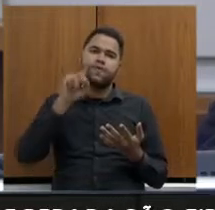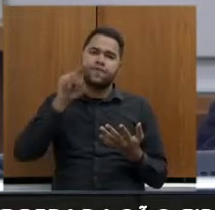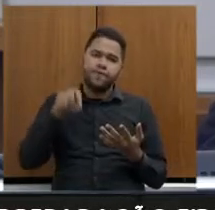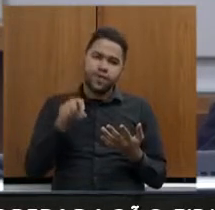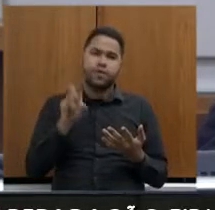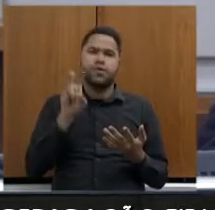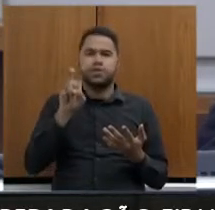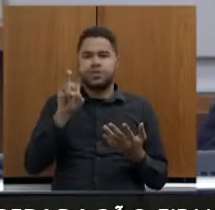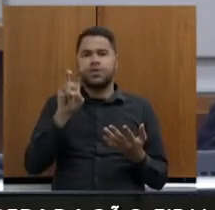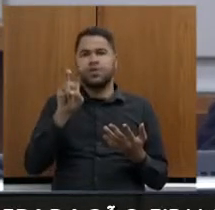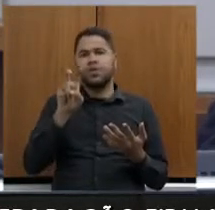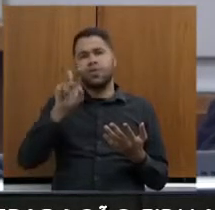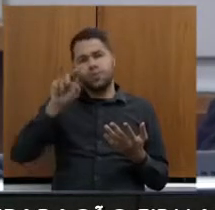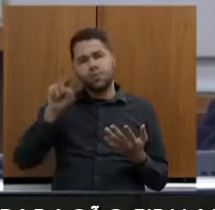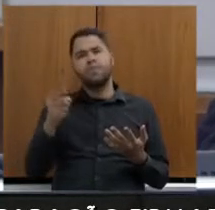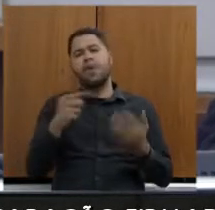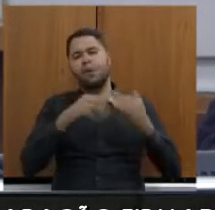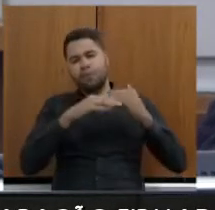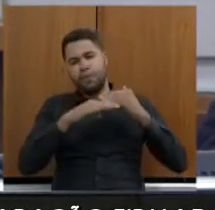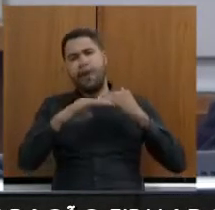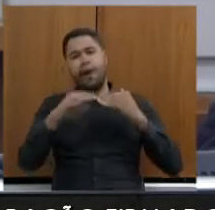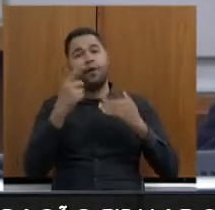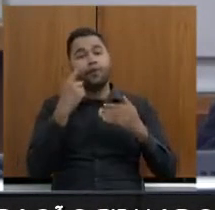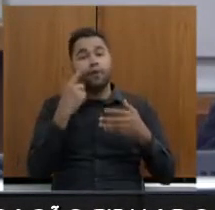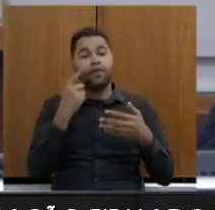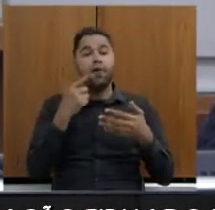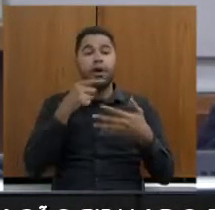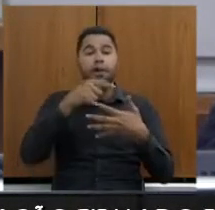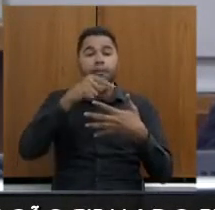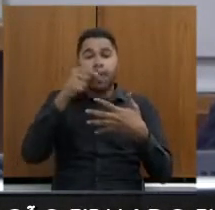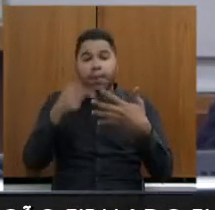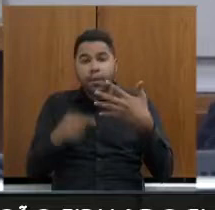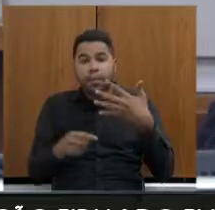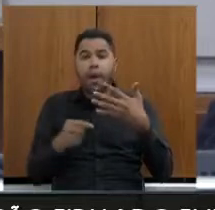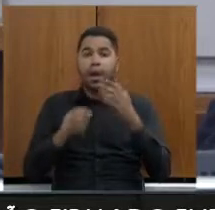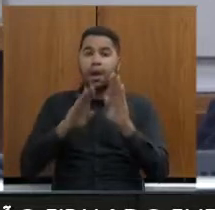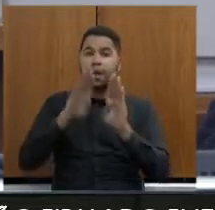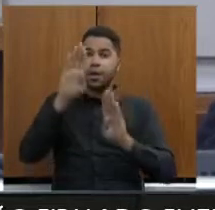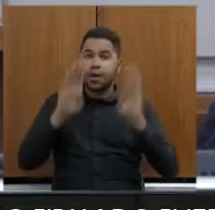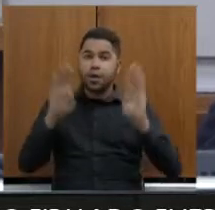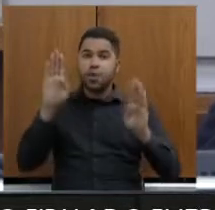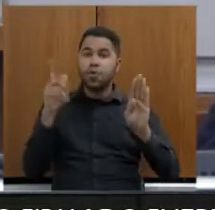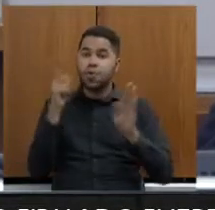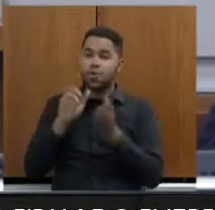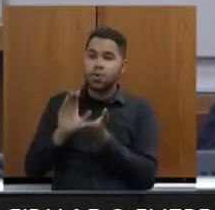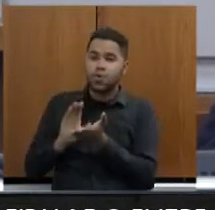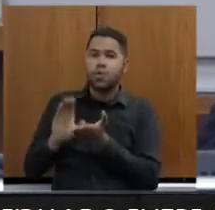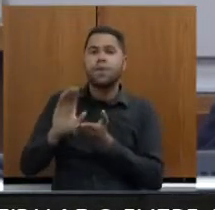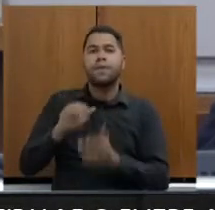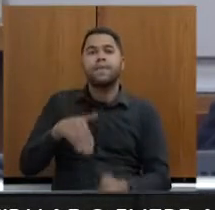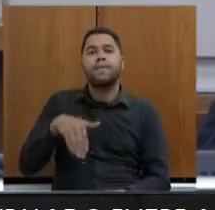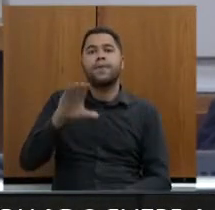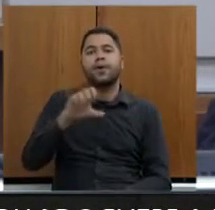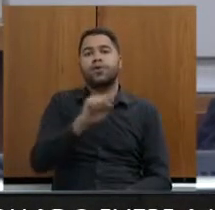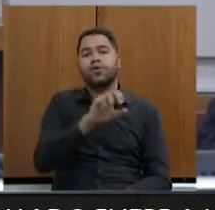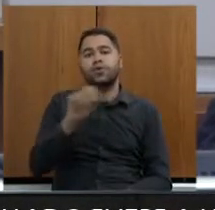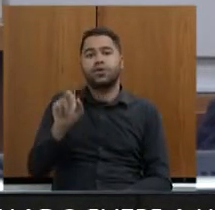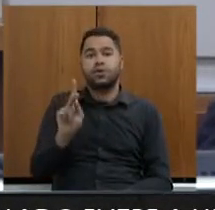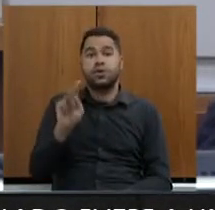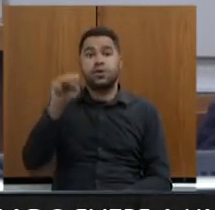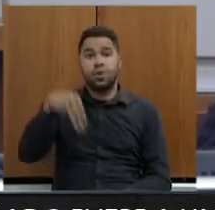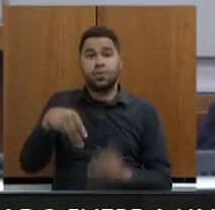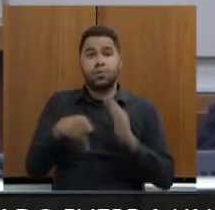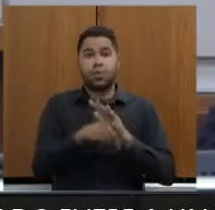ruins, mas que nós já estamos soltando as licitações para, tendo recursos, poder investir. E mais 800 quilômetros de pavimentações.